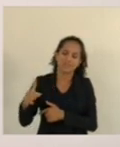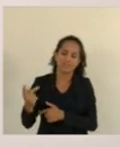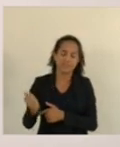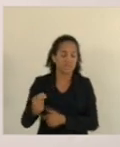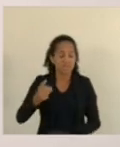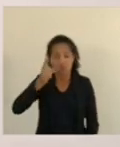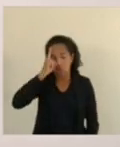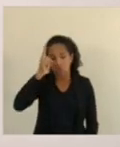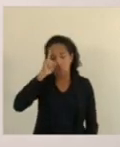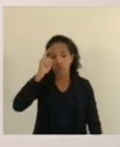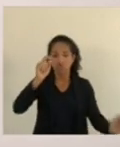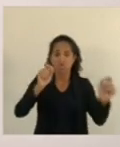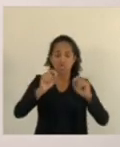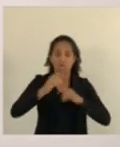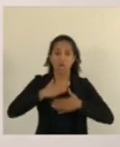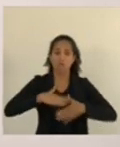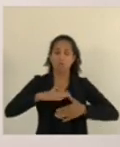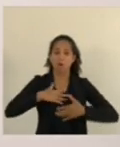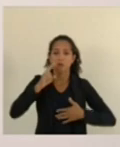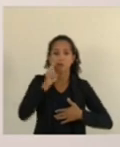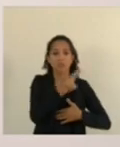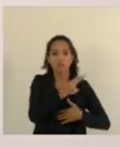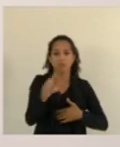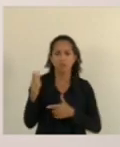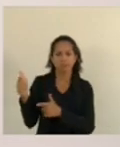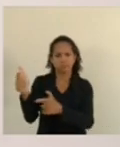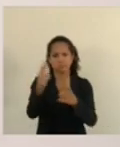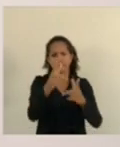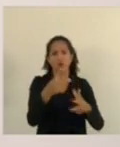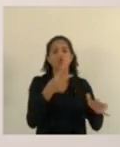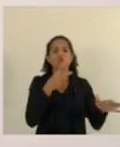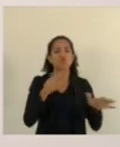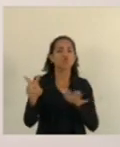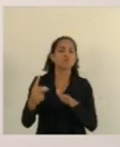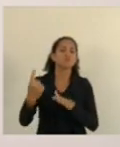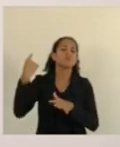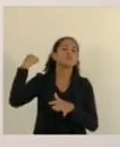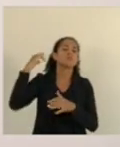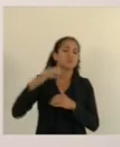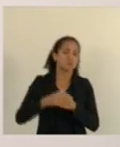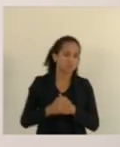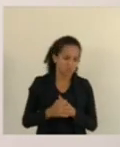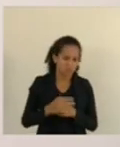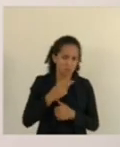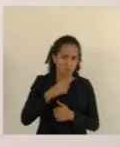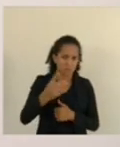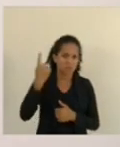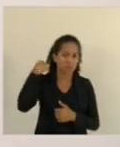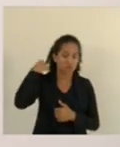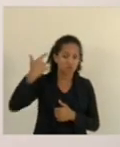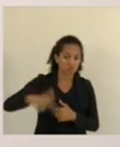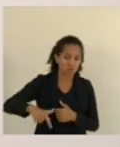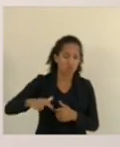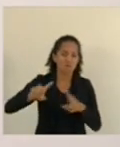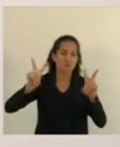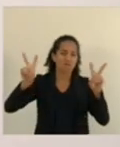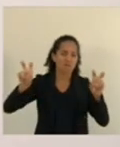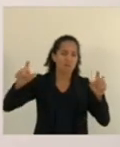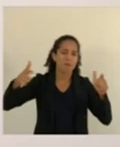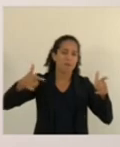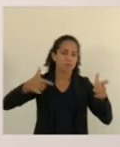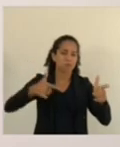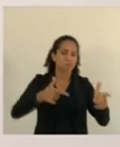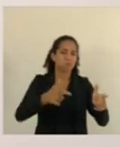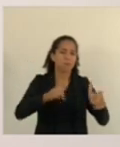luz do dia ali no centro há pouco tempo atrás umas duas semanas atrás eu voltei a falar sobre tiroteios novamente no Morro da